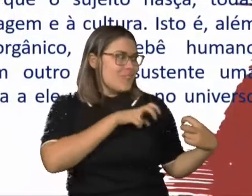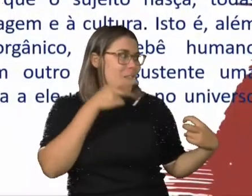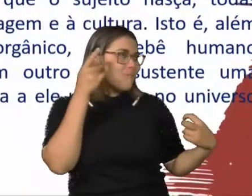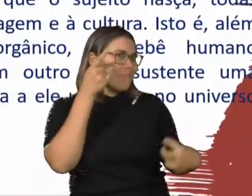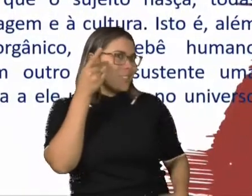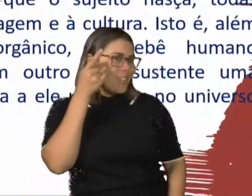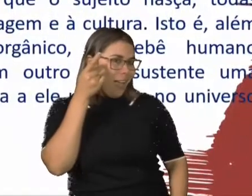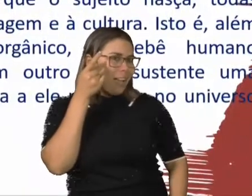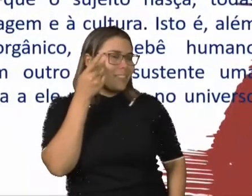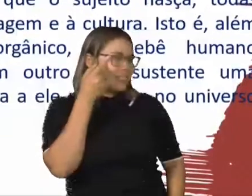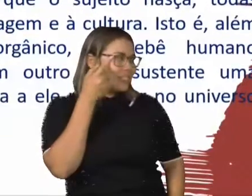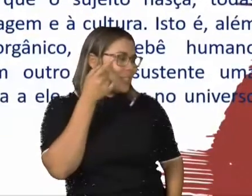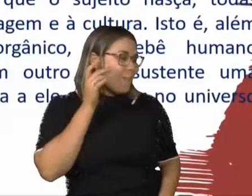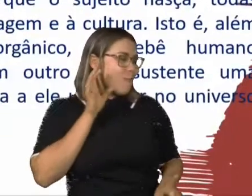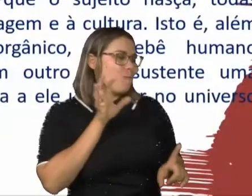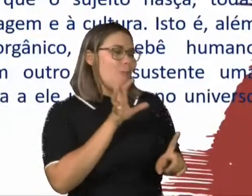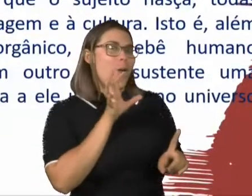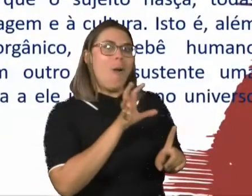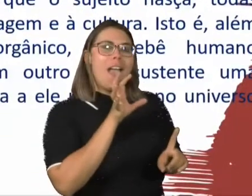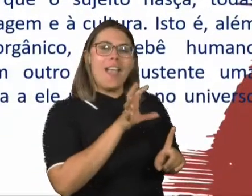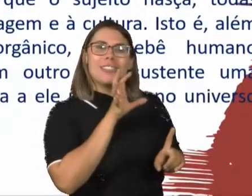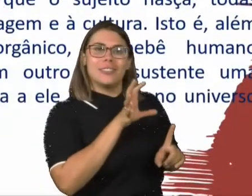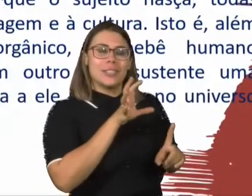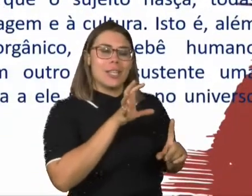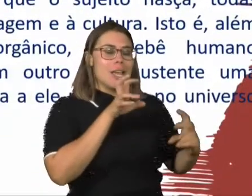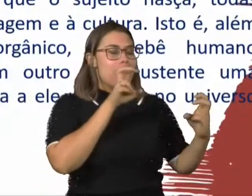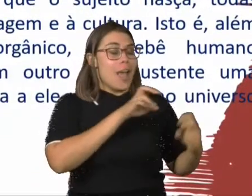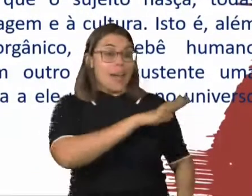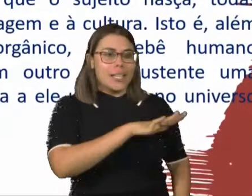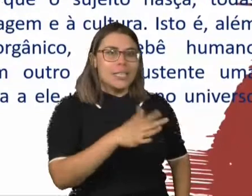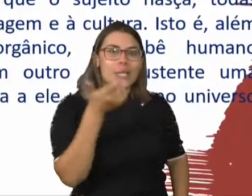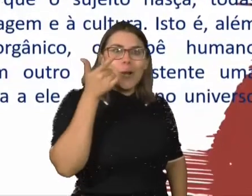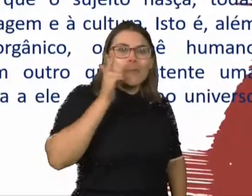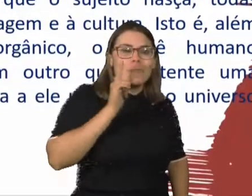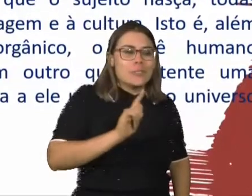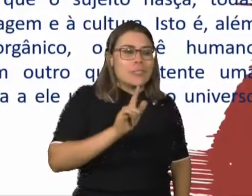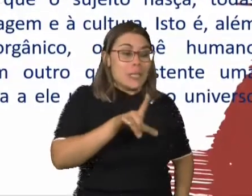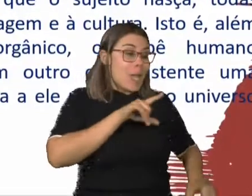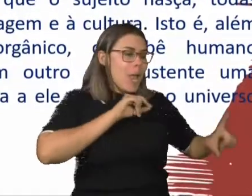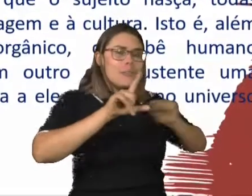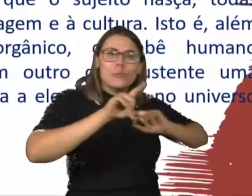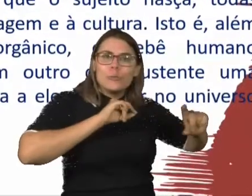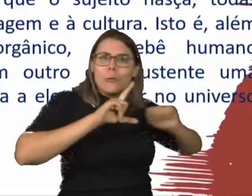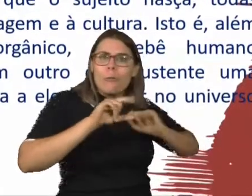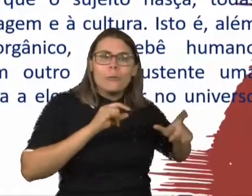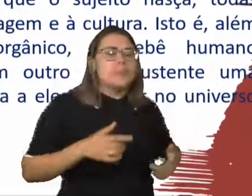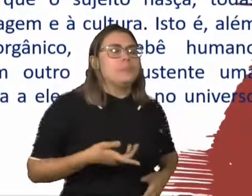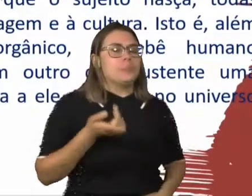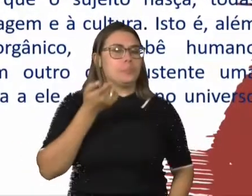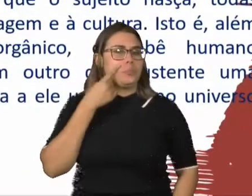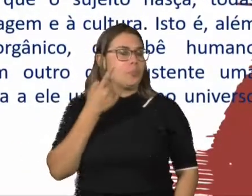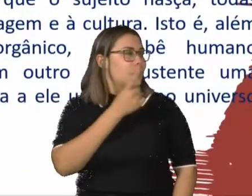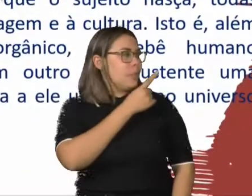possibilidade de fazer nascer uma subjetividade, muitas vezes, no deserto. Então, nesse slide, eu tenho a imagem de uma